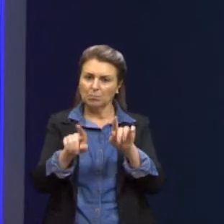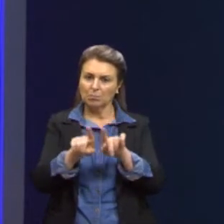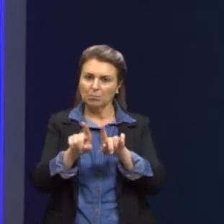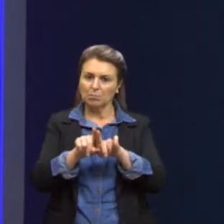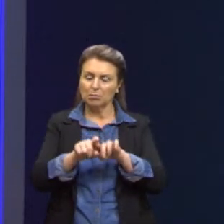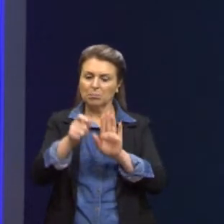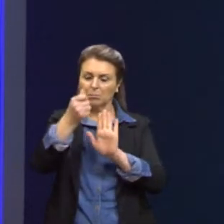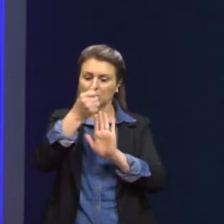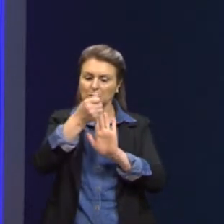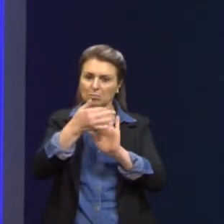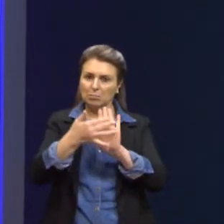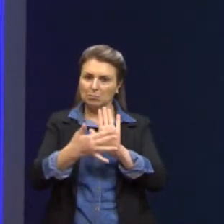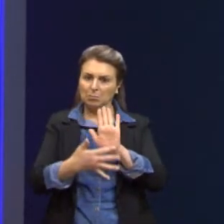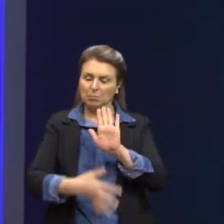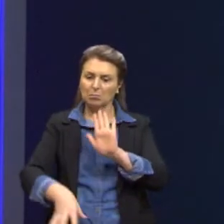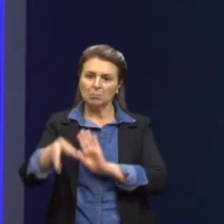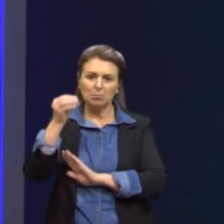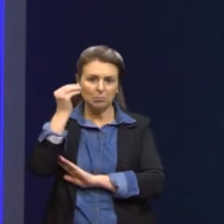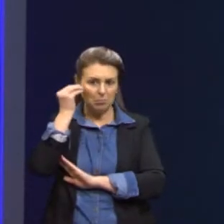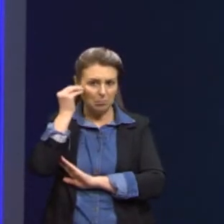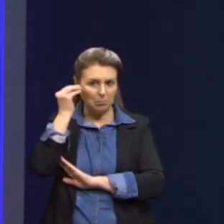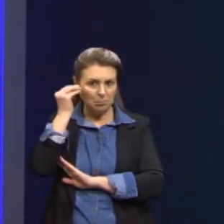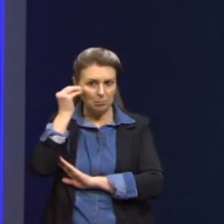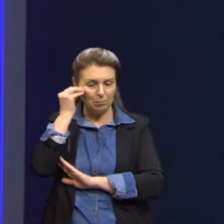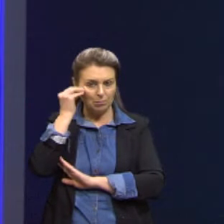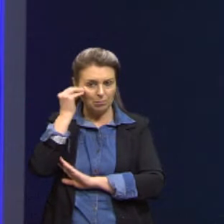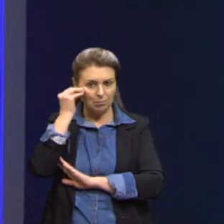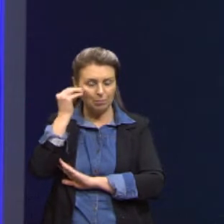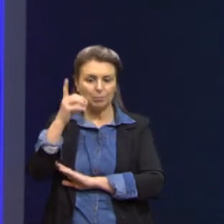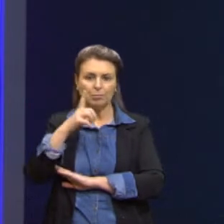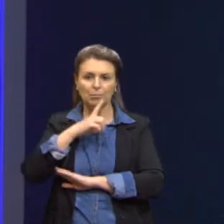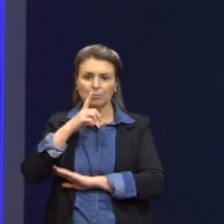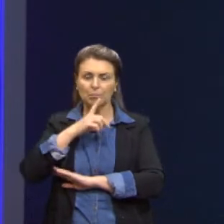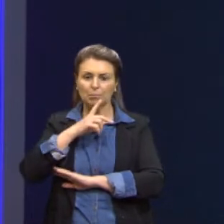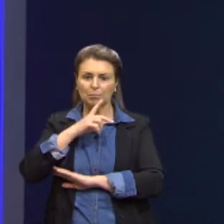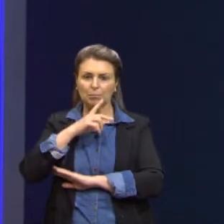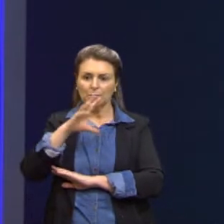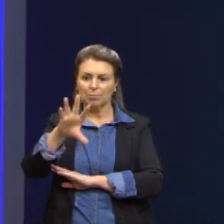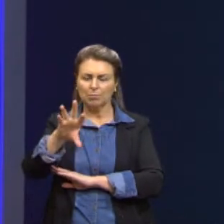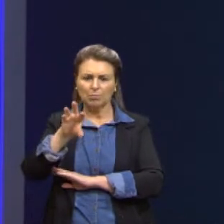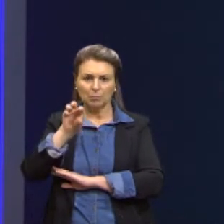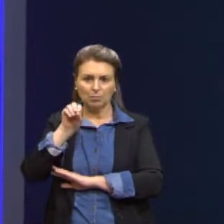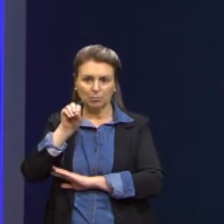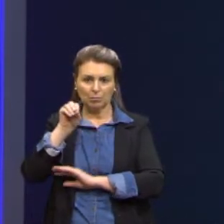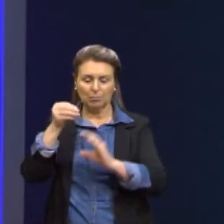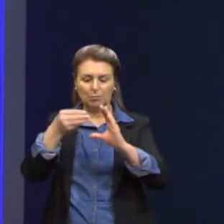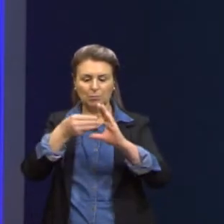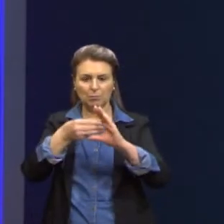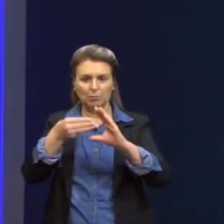descrição, então, deste experimento. Nós temos a extração das células-tronco,